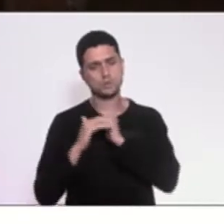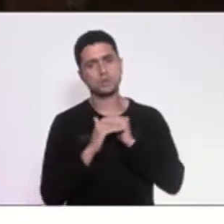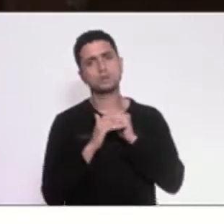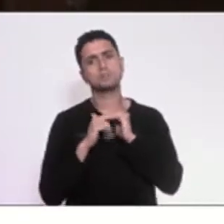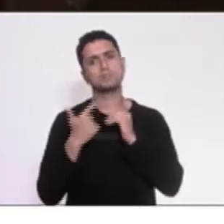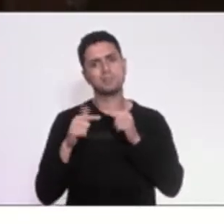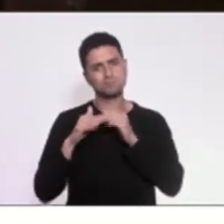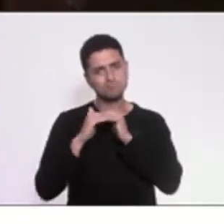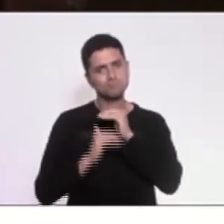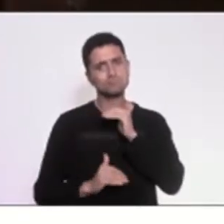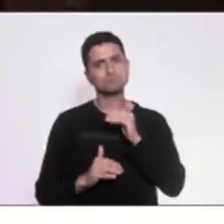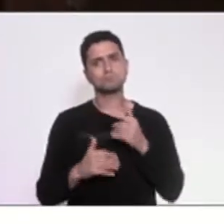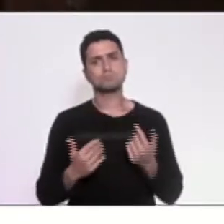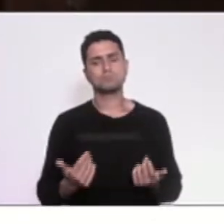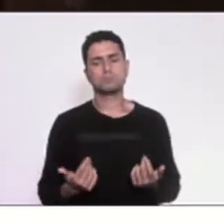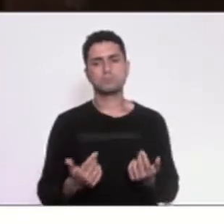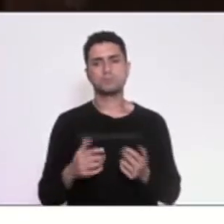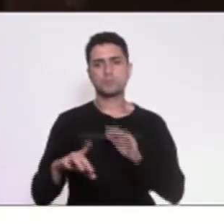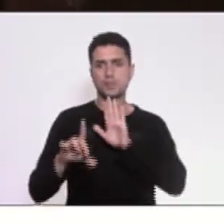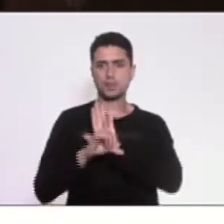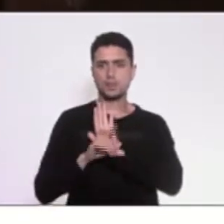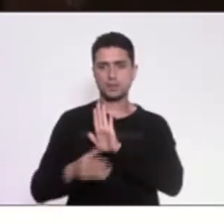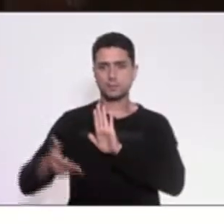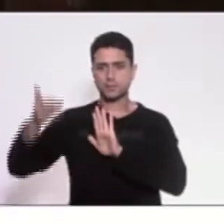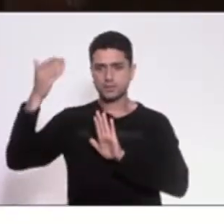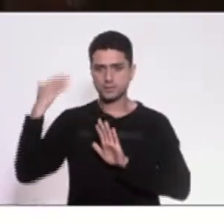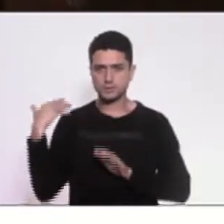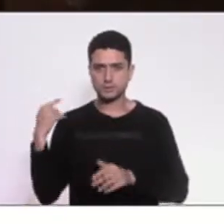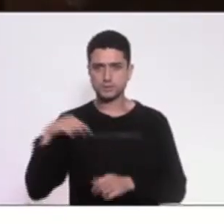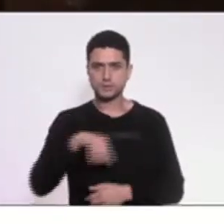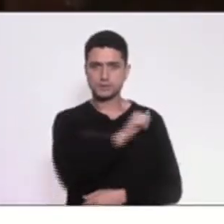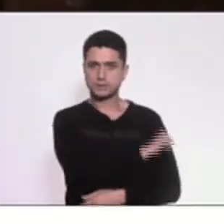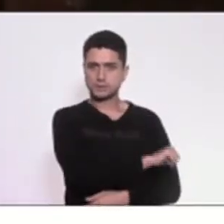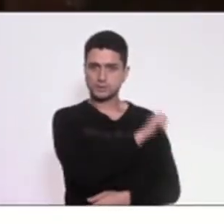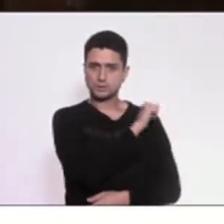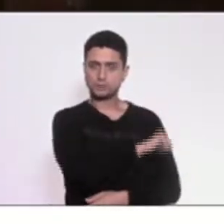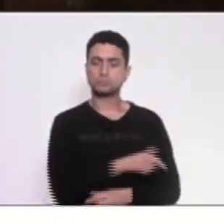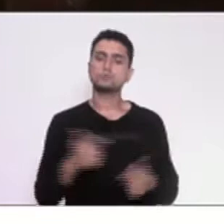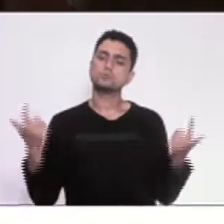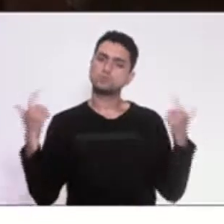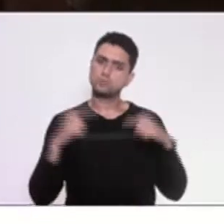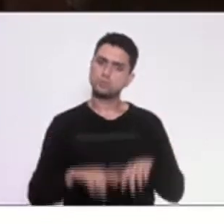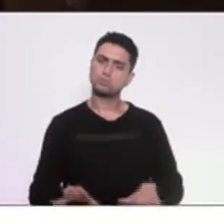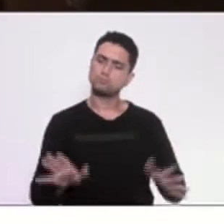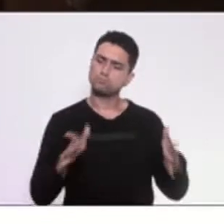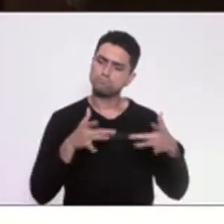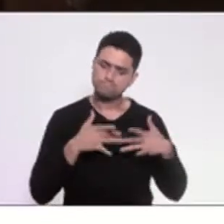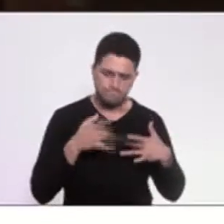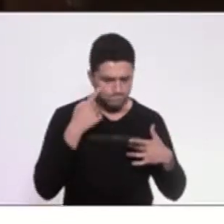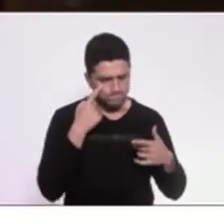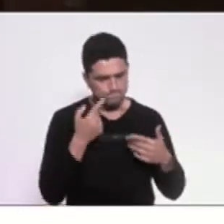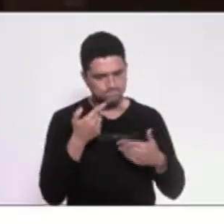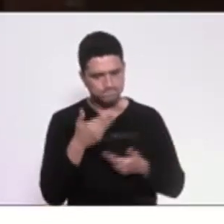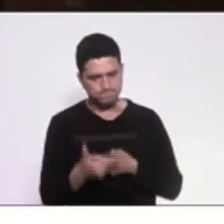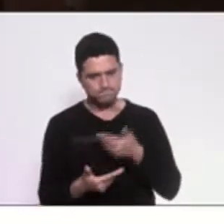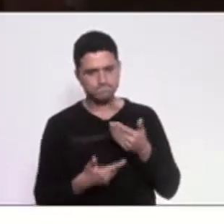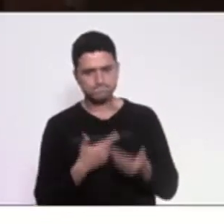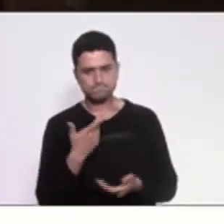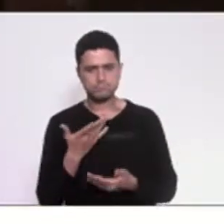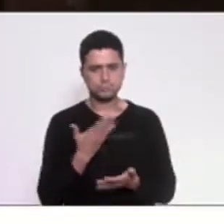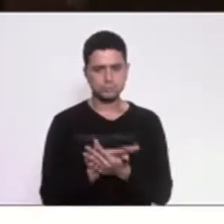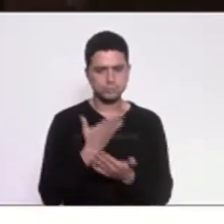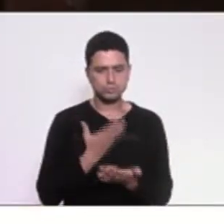a partir da legislatura passada, o Rio de Janeiro voltou a se debruçar sobre o tema, voltou a se debruçar sobre o tema,